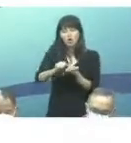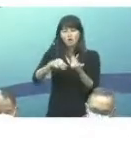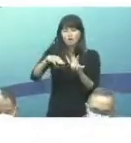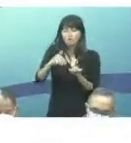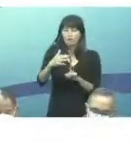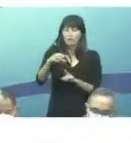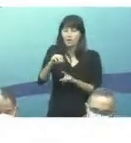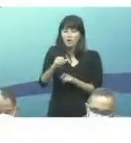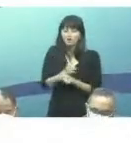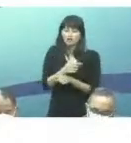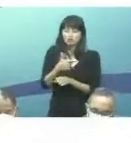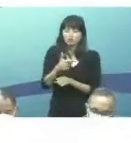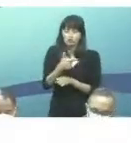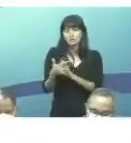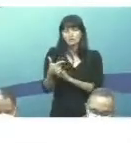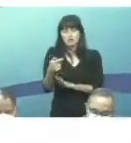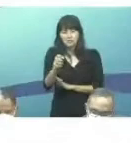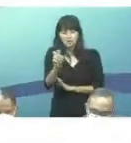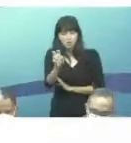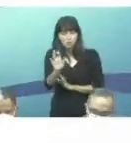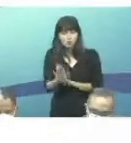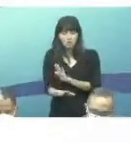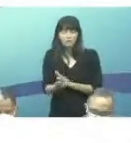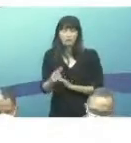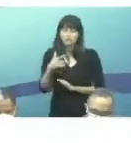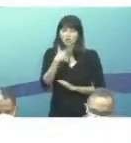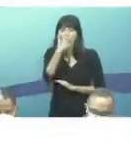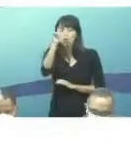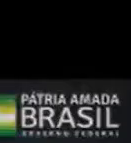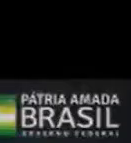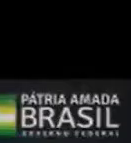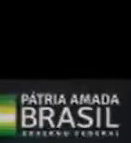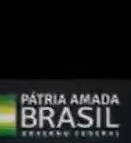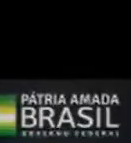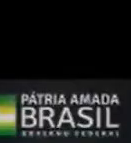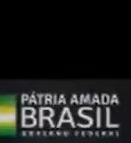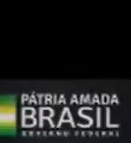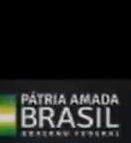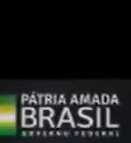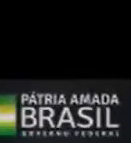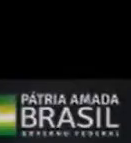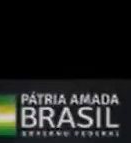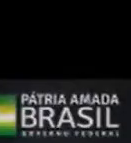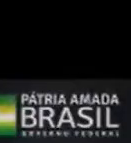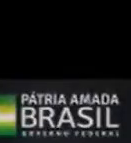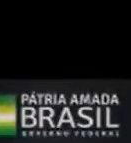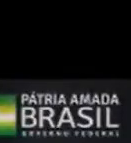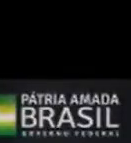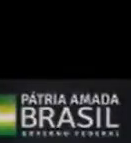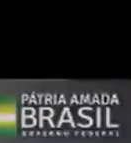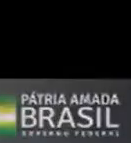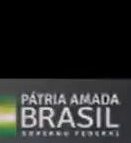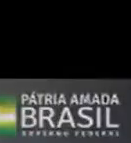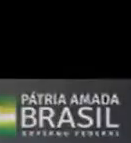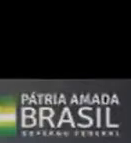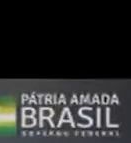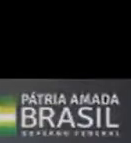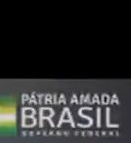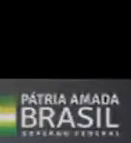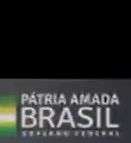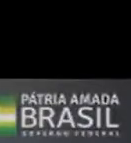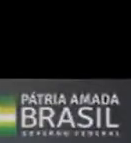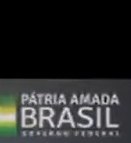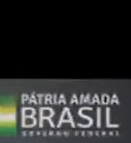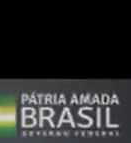das 9 às 17 horas. Tinha um vídeo para a gente passar. Quando eu descobri que eu estava com tuberculose, foi me